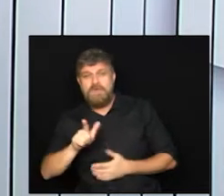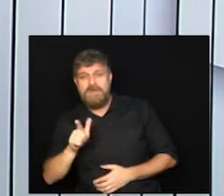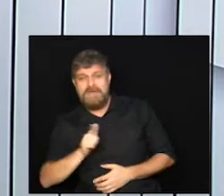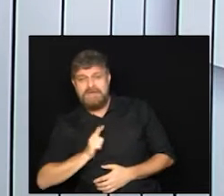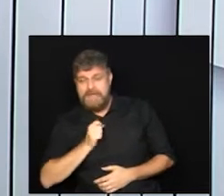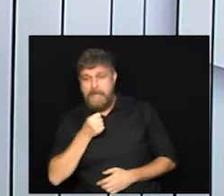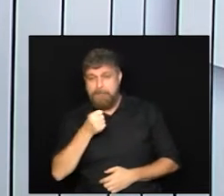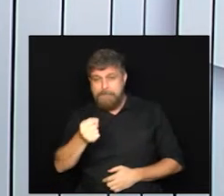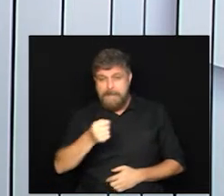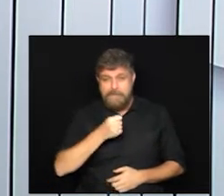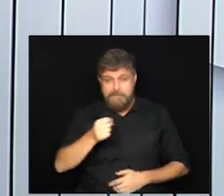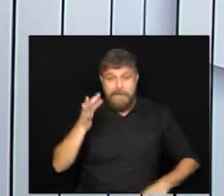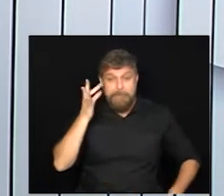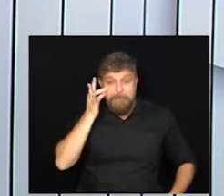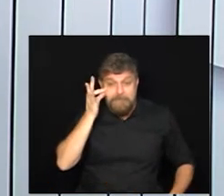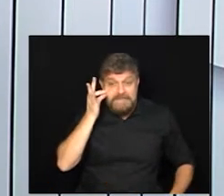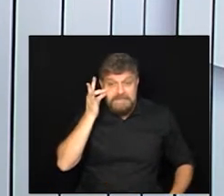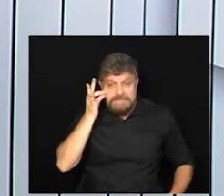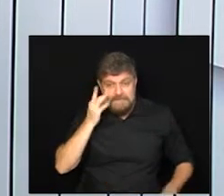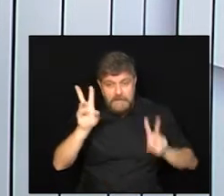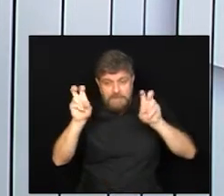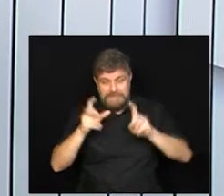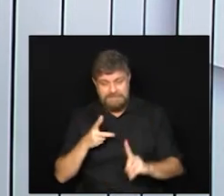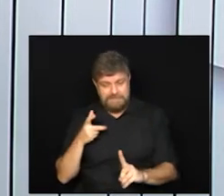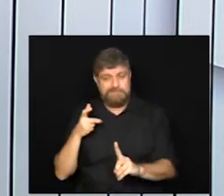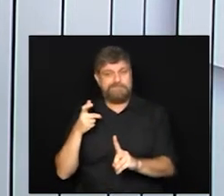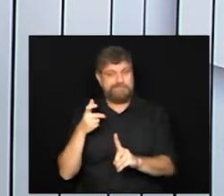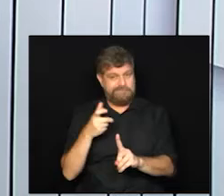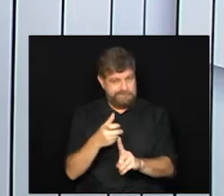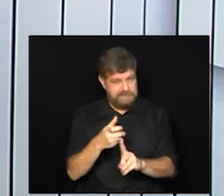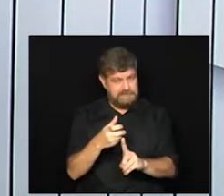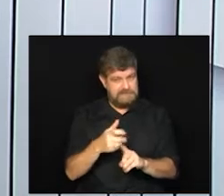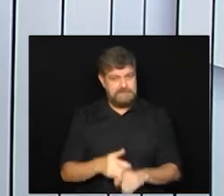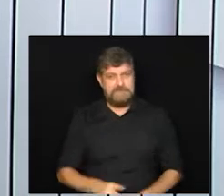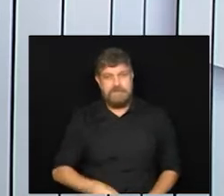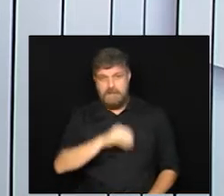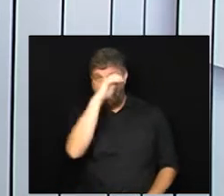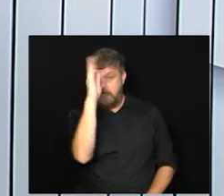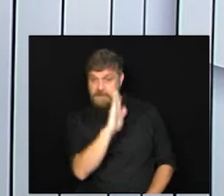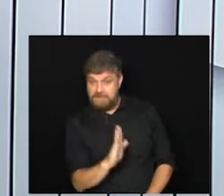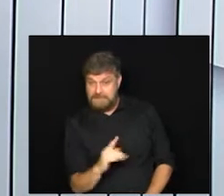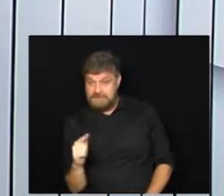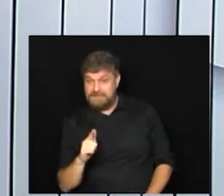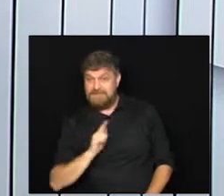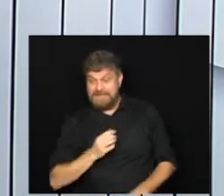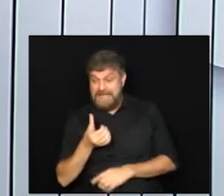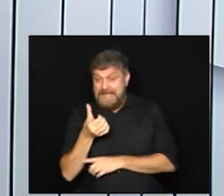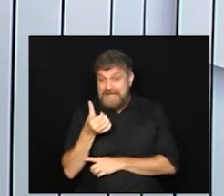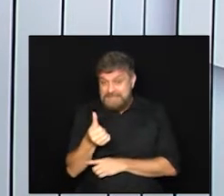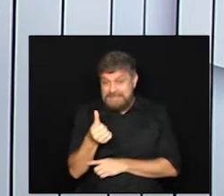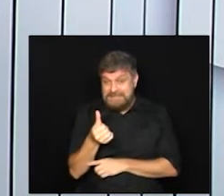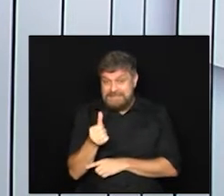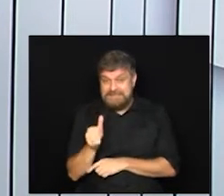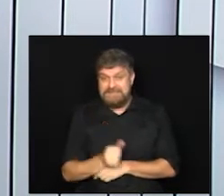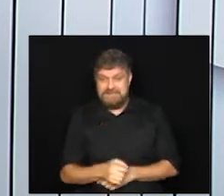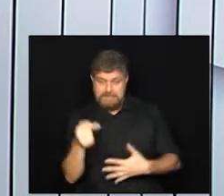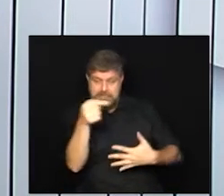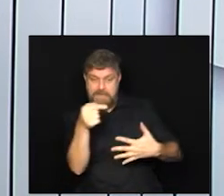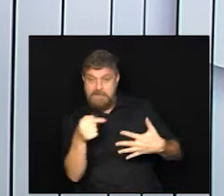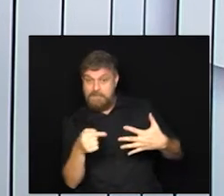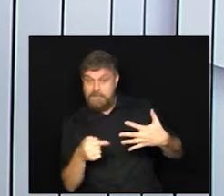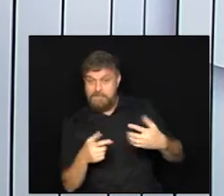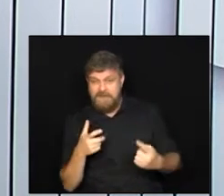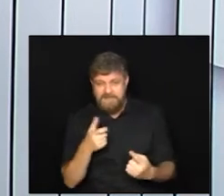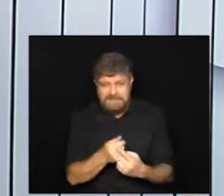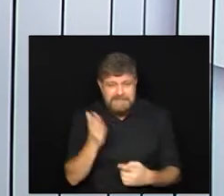tem entrevista ao vivo sobre vacinação Brasil hein pode ter seis opções de vacina